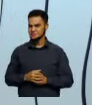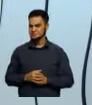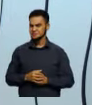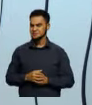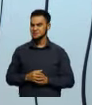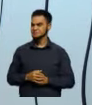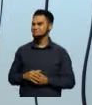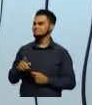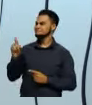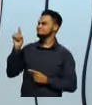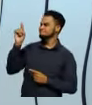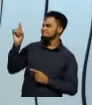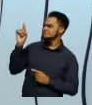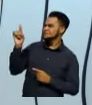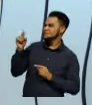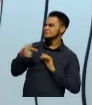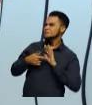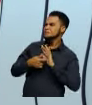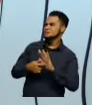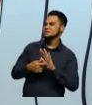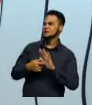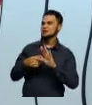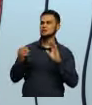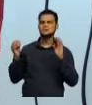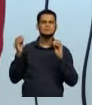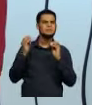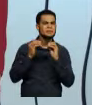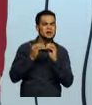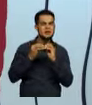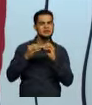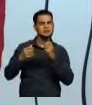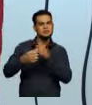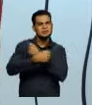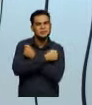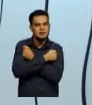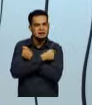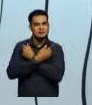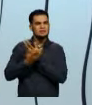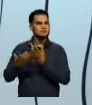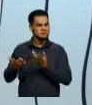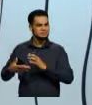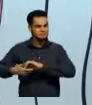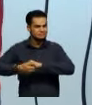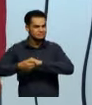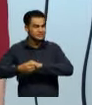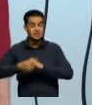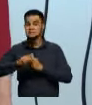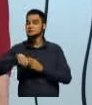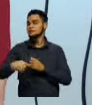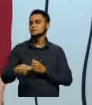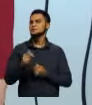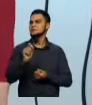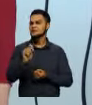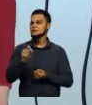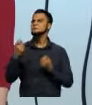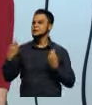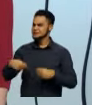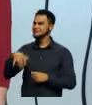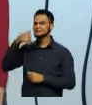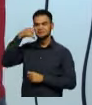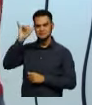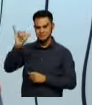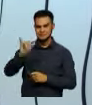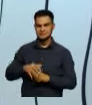que foram apresentados aqui do beijo, do abraço e do aperto de mão, no momento precisa ser evitado.